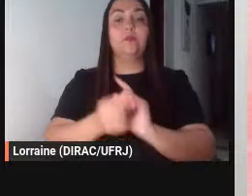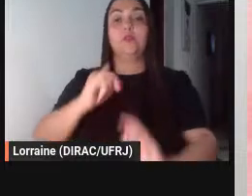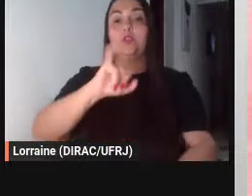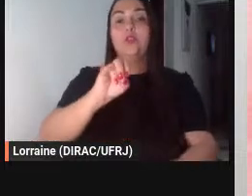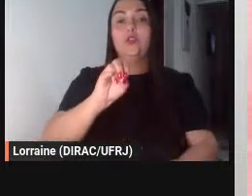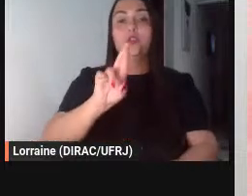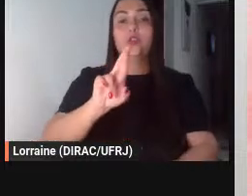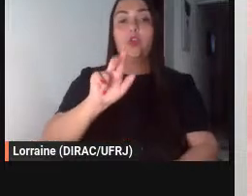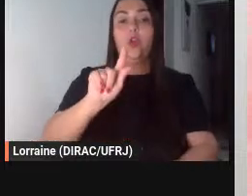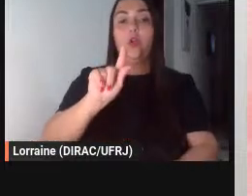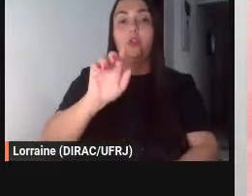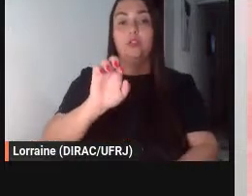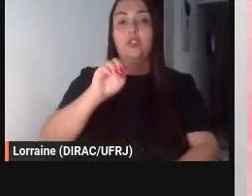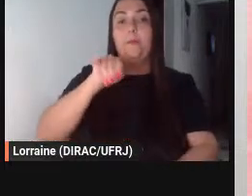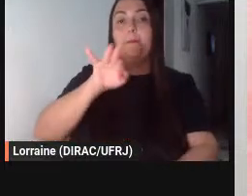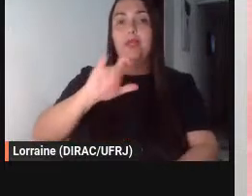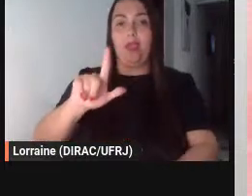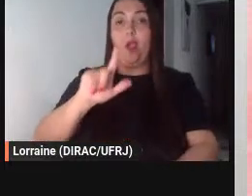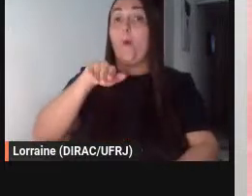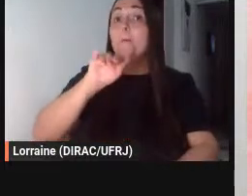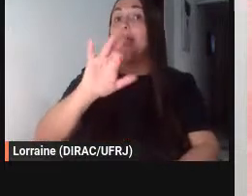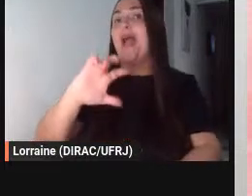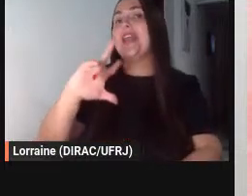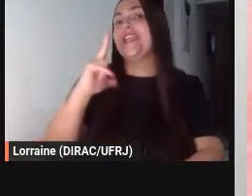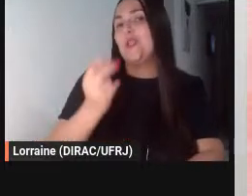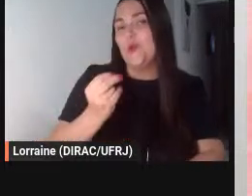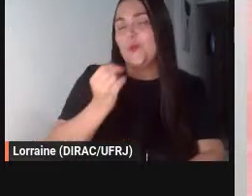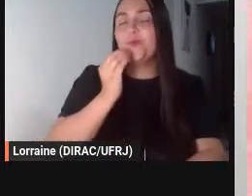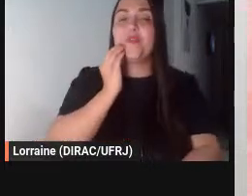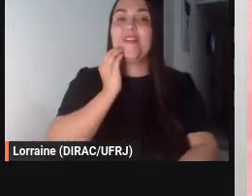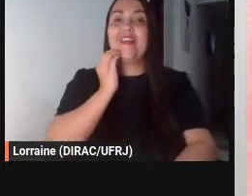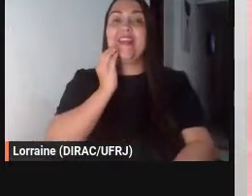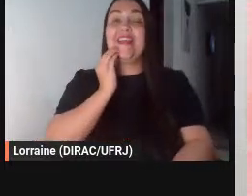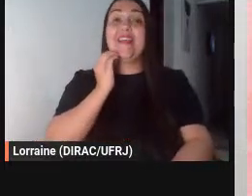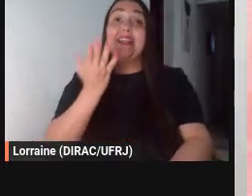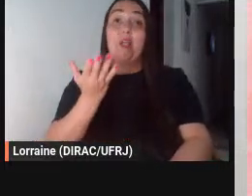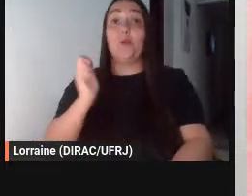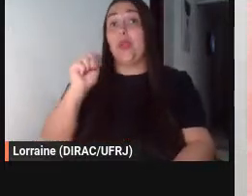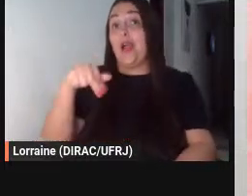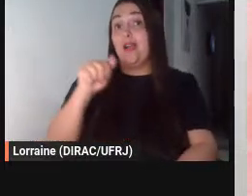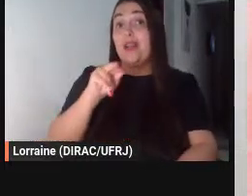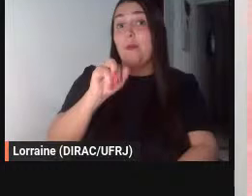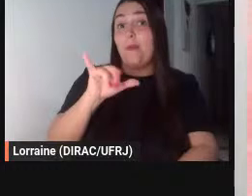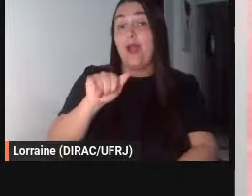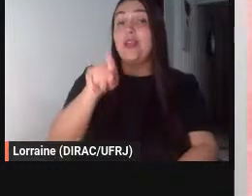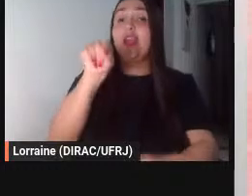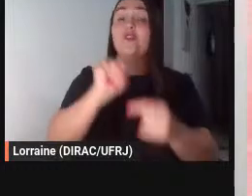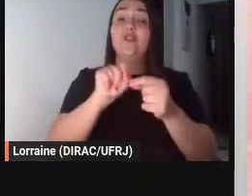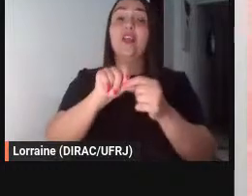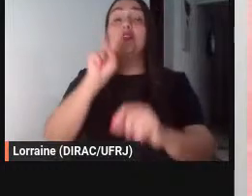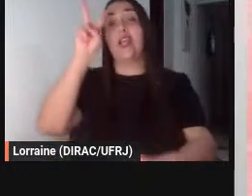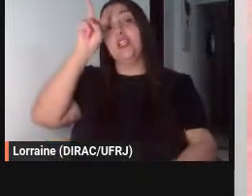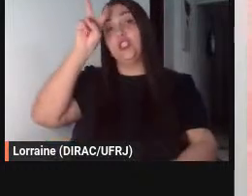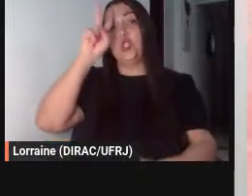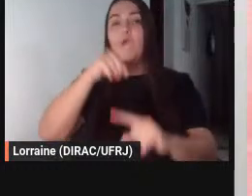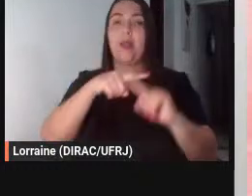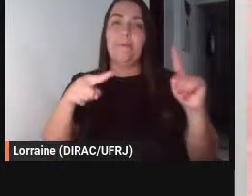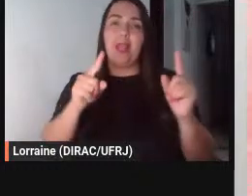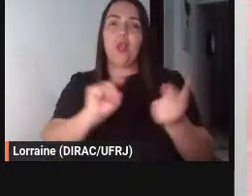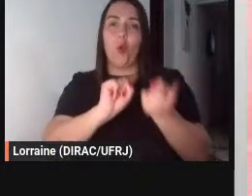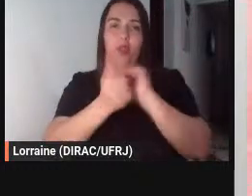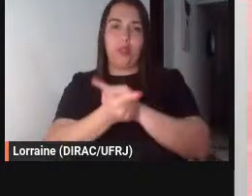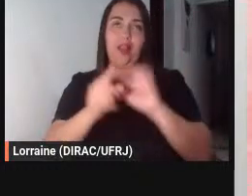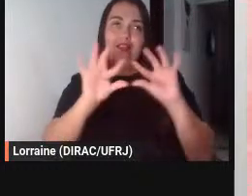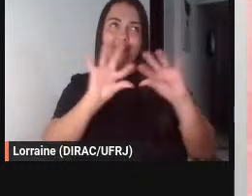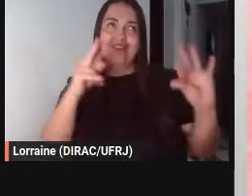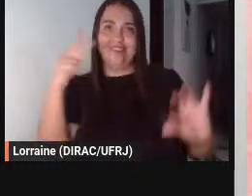Miguel Marinho né a Ana Maria Machado não escreveu histórias meio ao contrário então